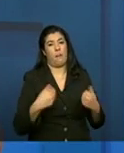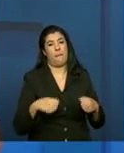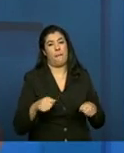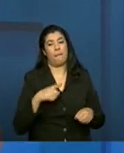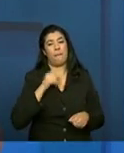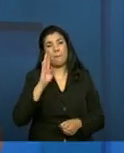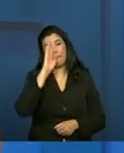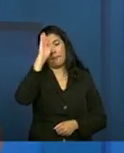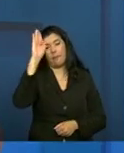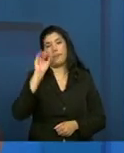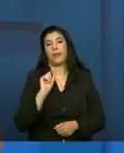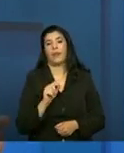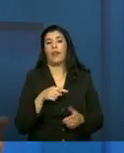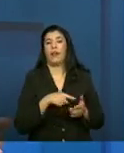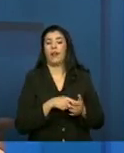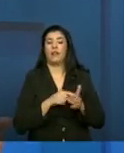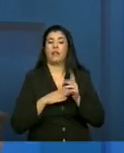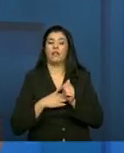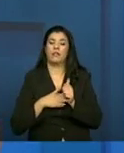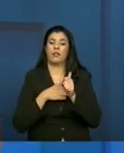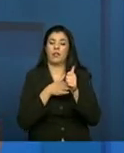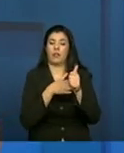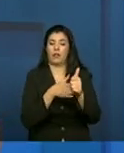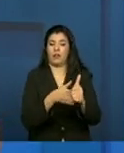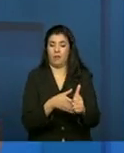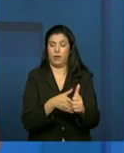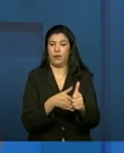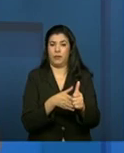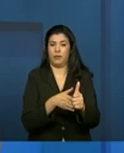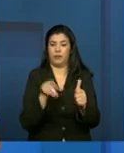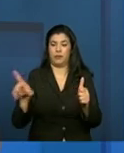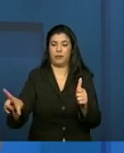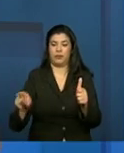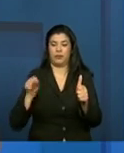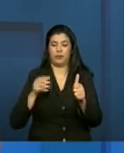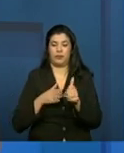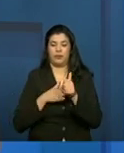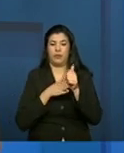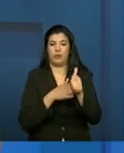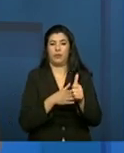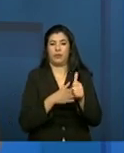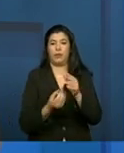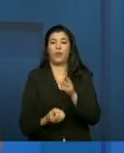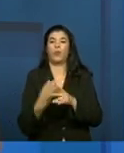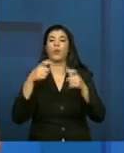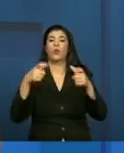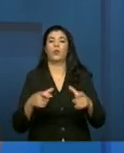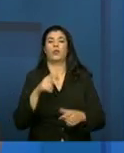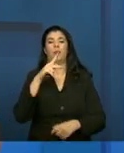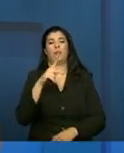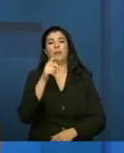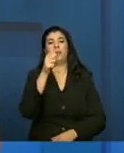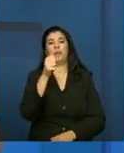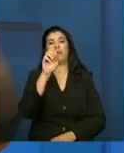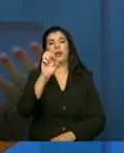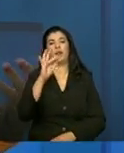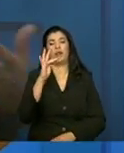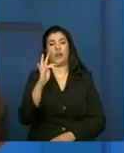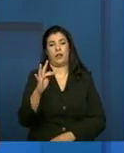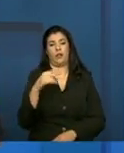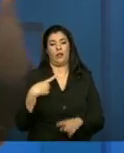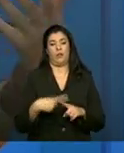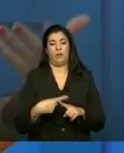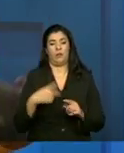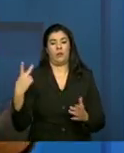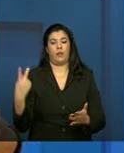O encaminhamento, ele vem, ele vem do PAEF, né, por serem